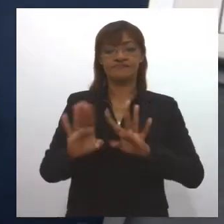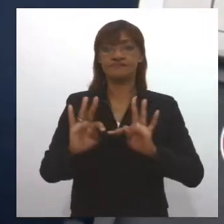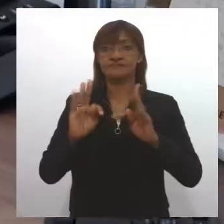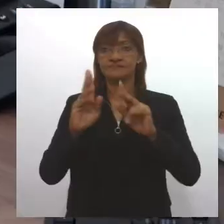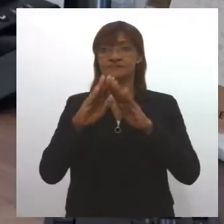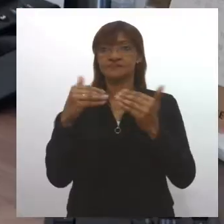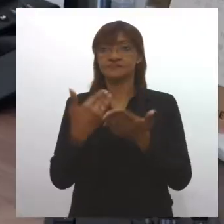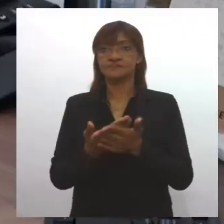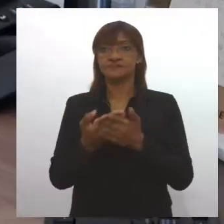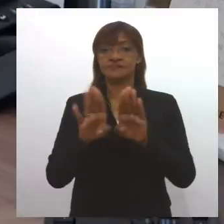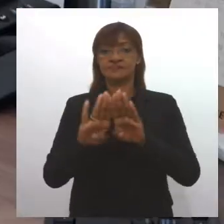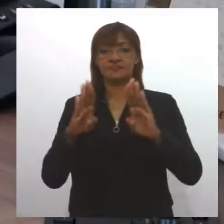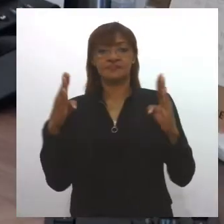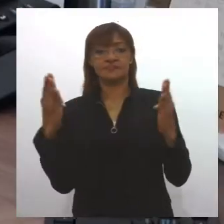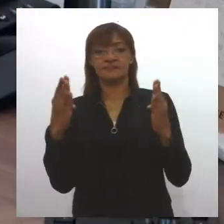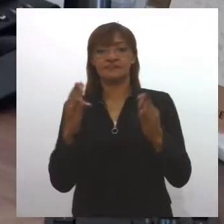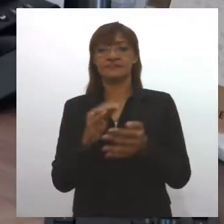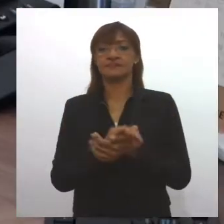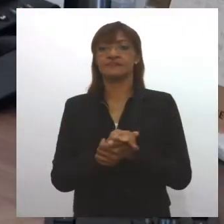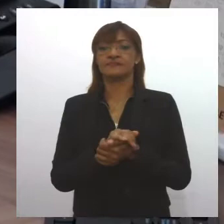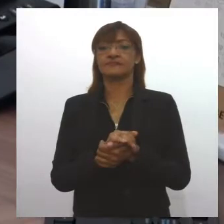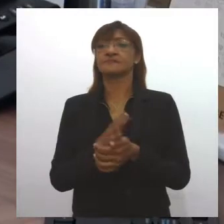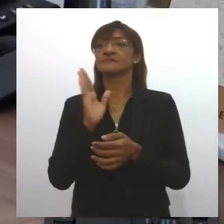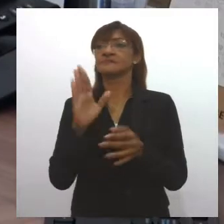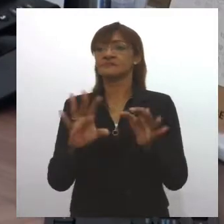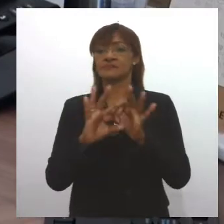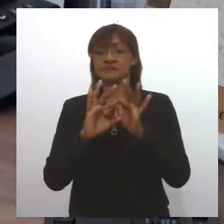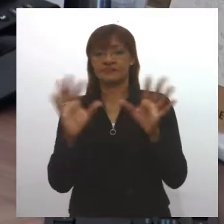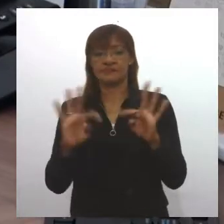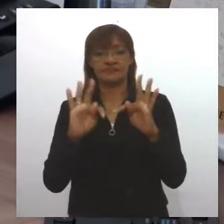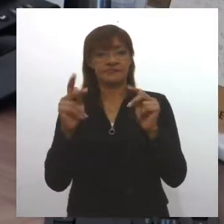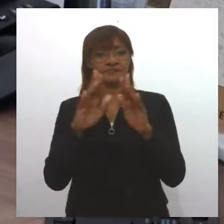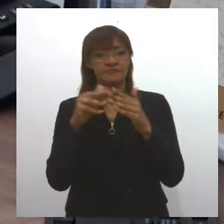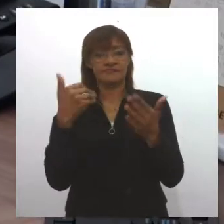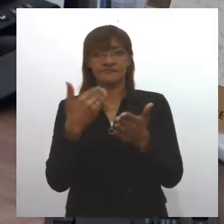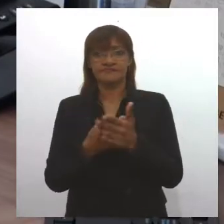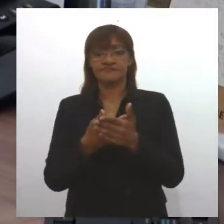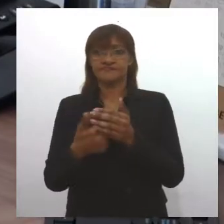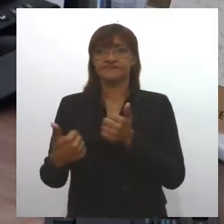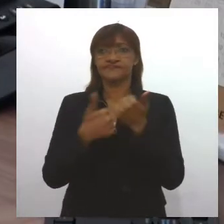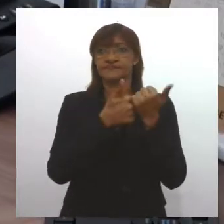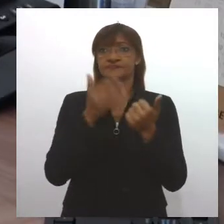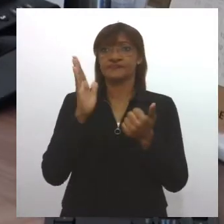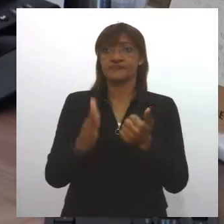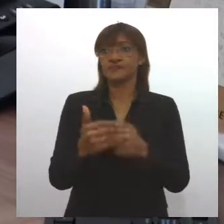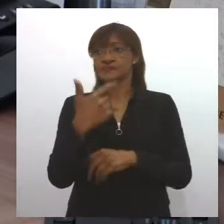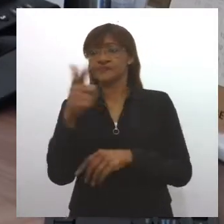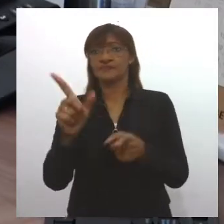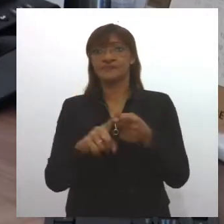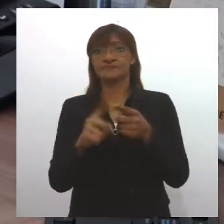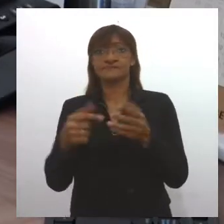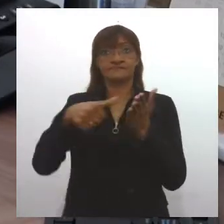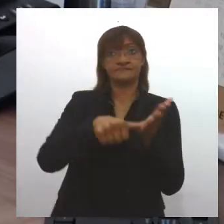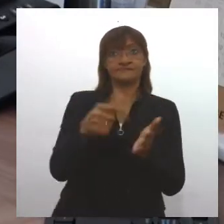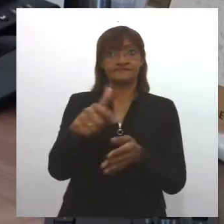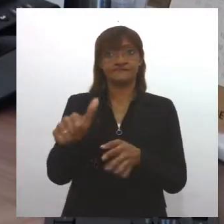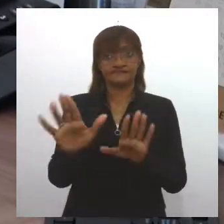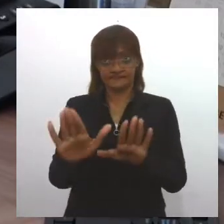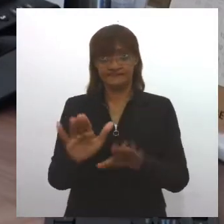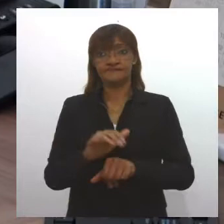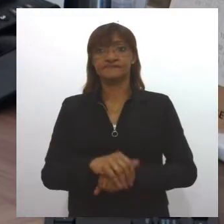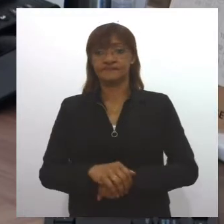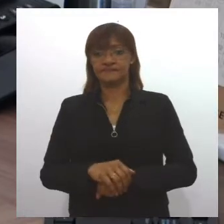funcionando. Esse protocolo foi disponibilizado para as escolas filiadas e para as escolas não filiadas também, diga-se de passagem.